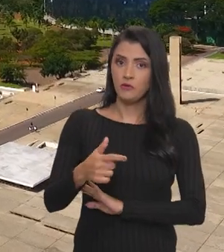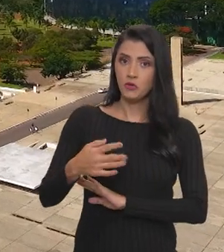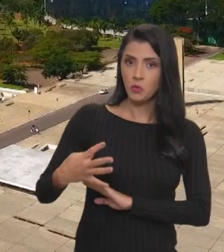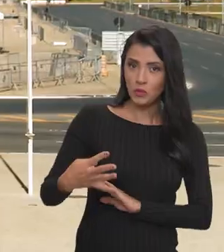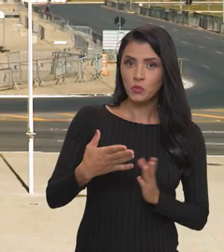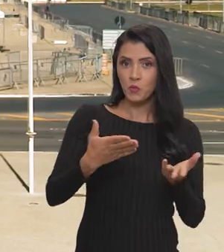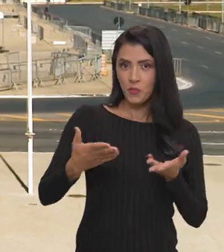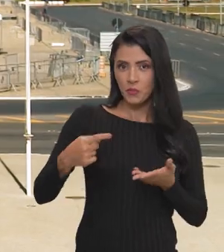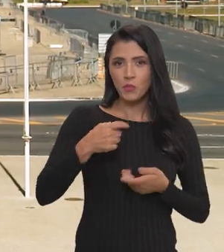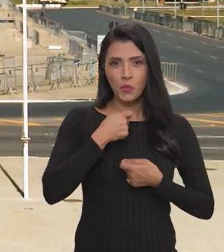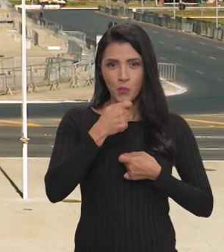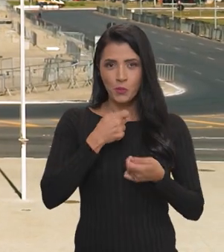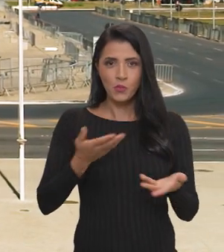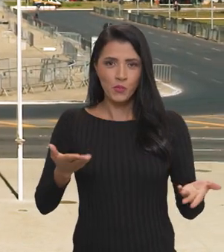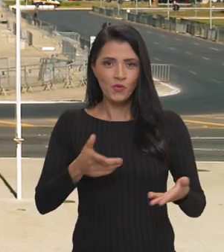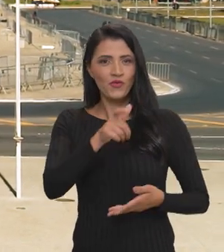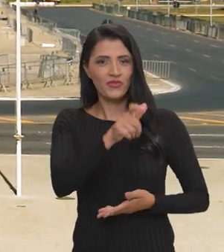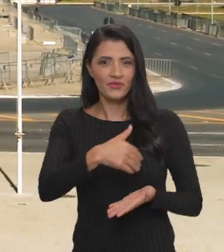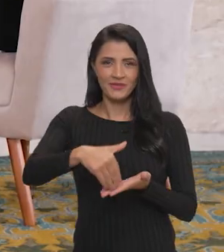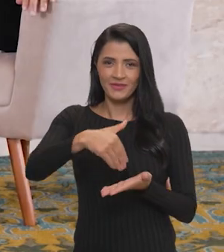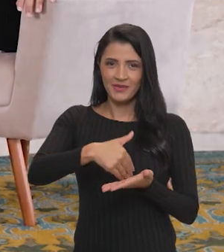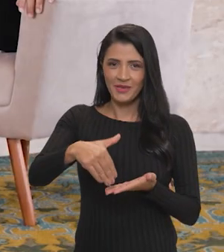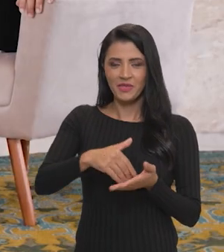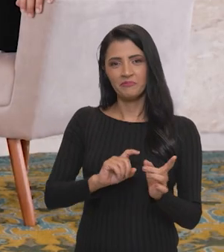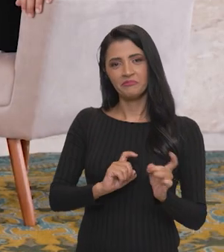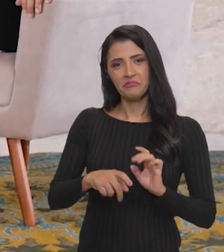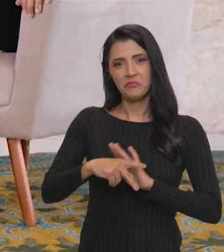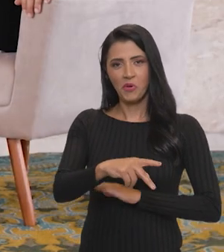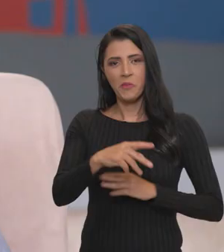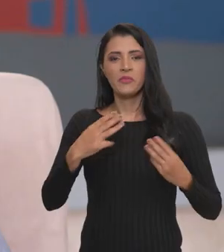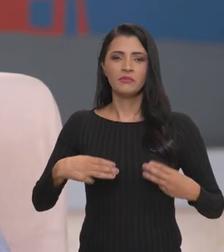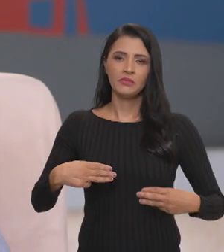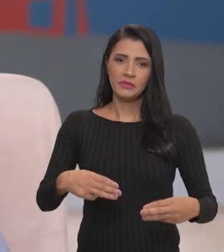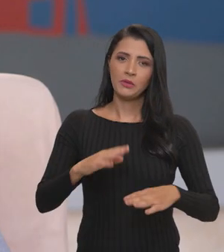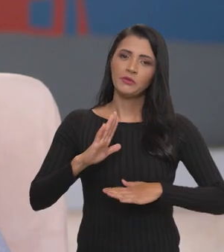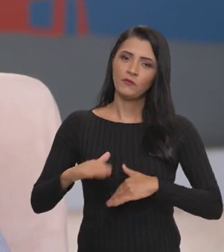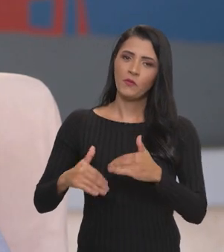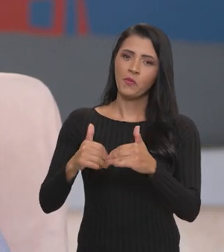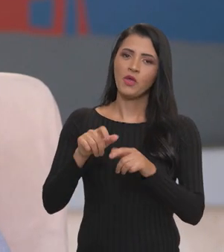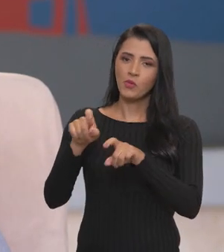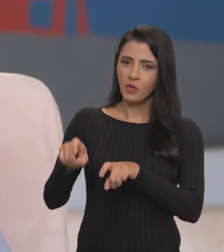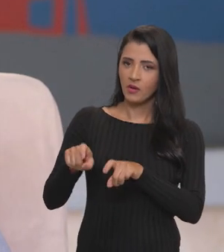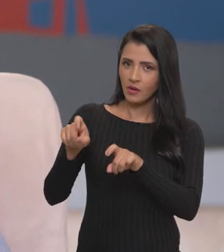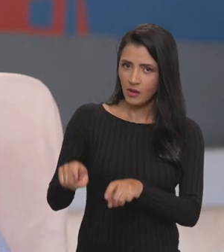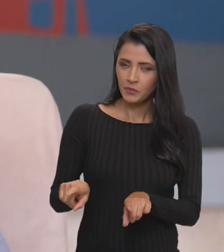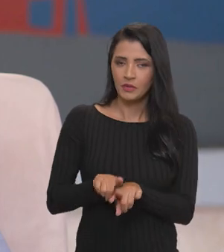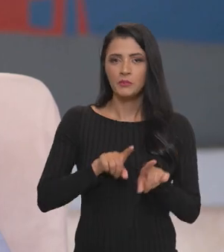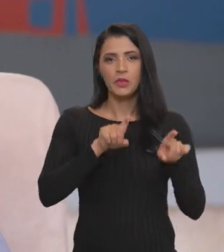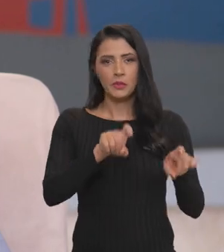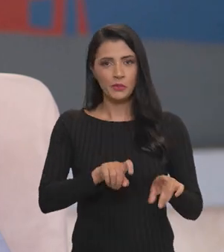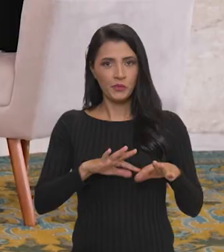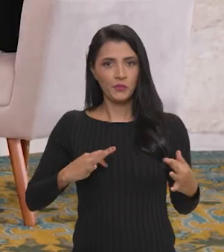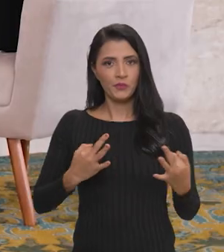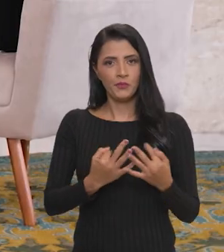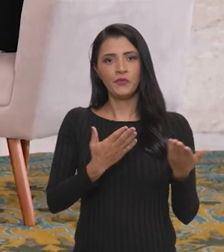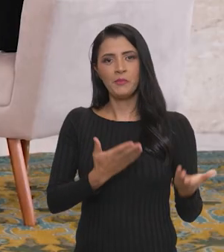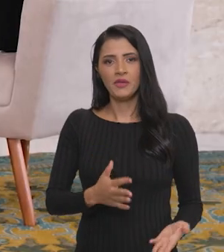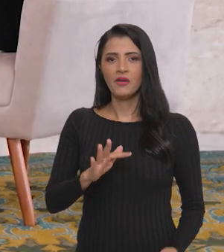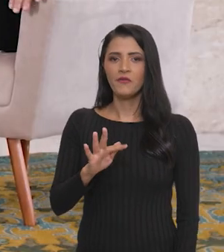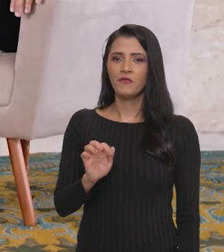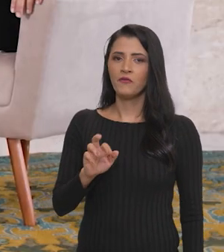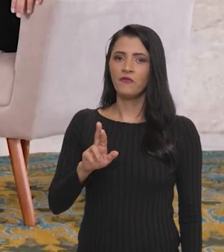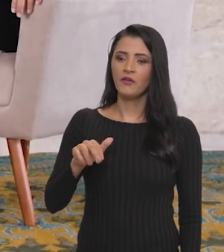-2024 e quem nós convidamos para essa entrevista é a secretária executiva do Ministério do Desenvolvimento